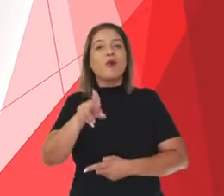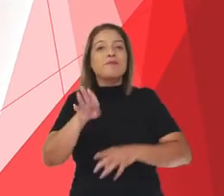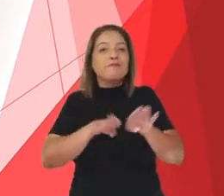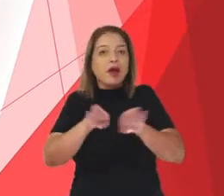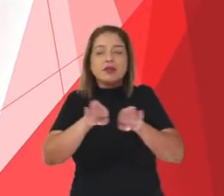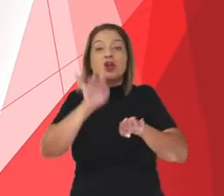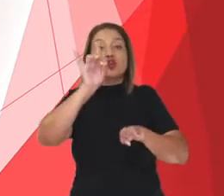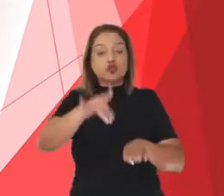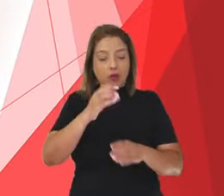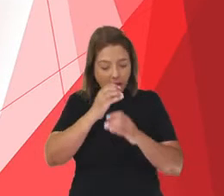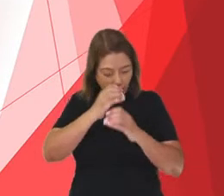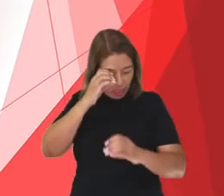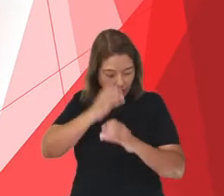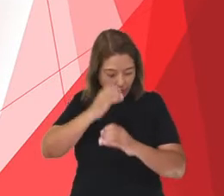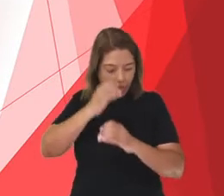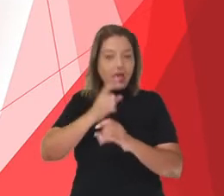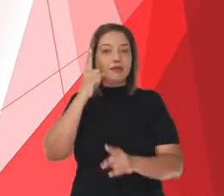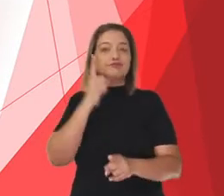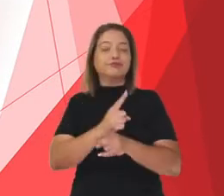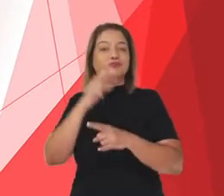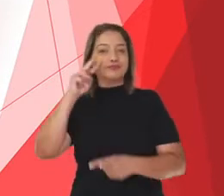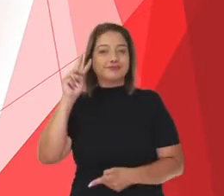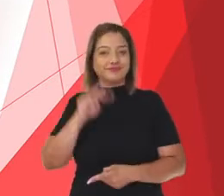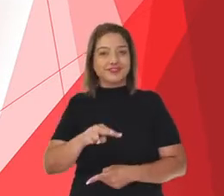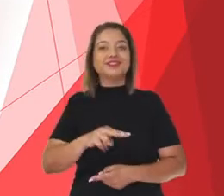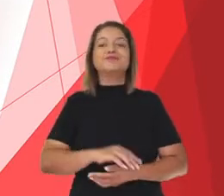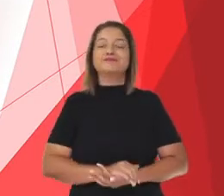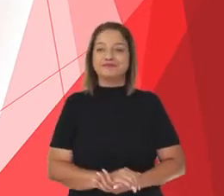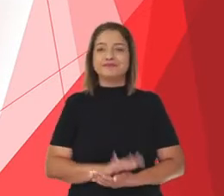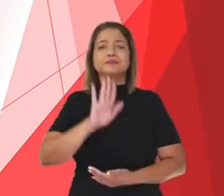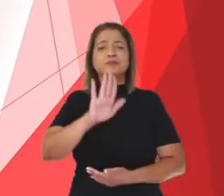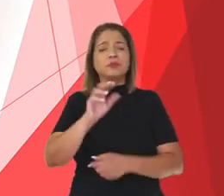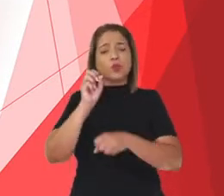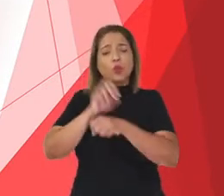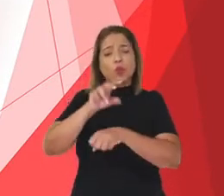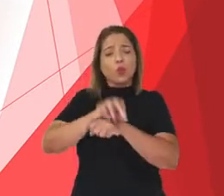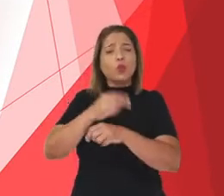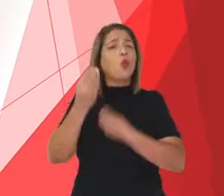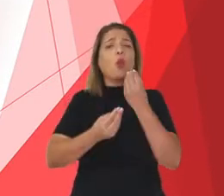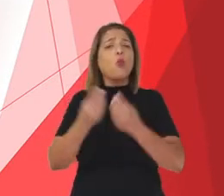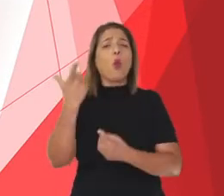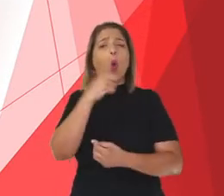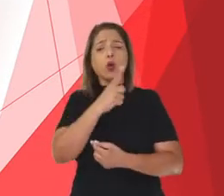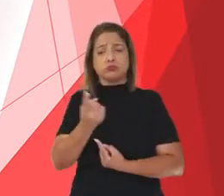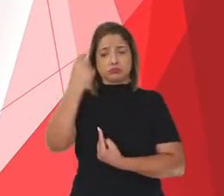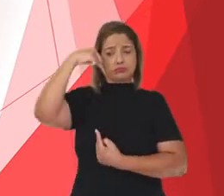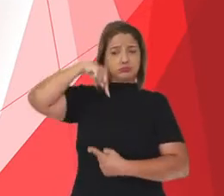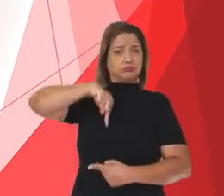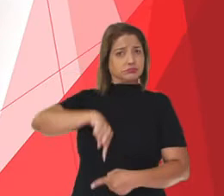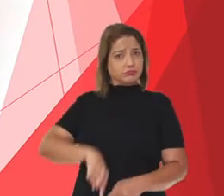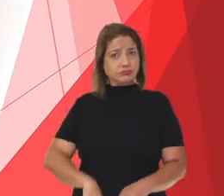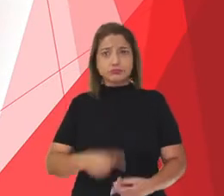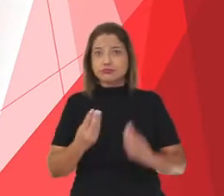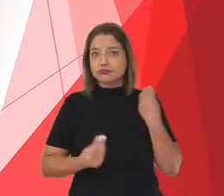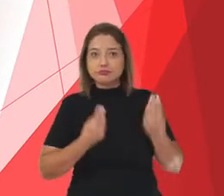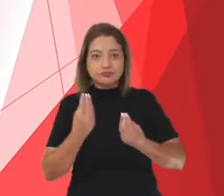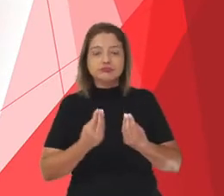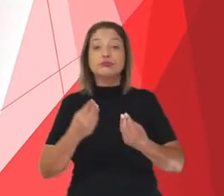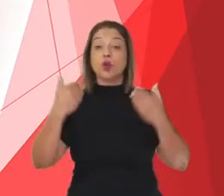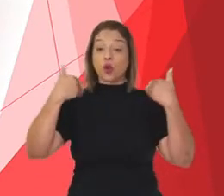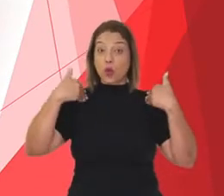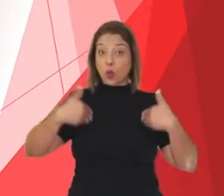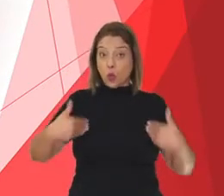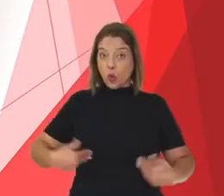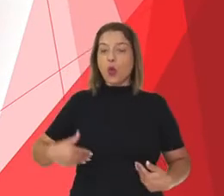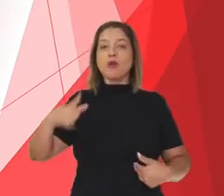com o microscópio. Mas, como é que um vírus entra na gente? O nosso corpo tem